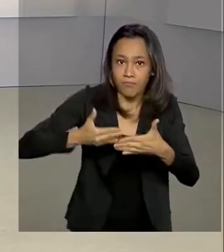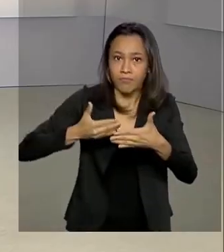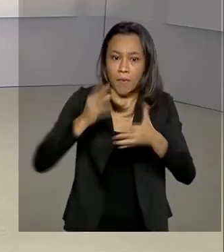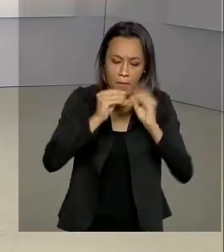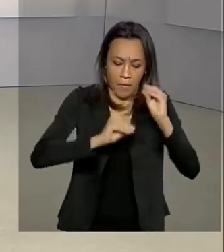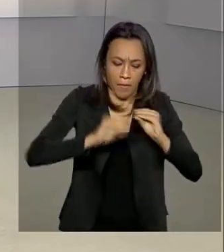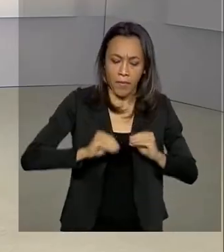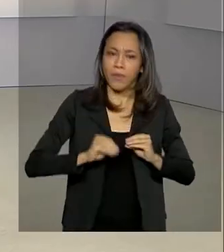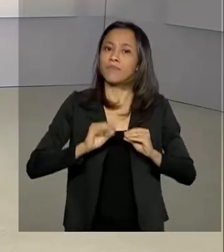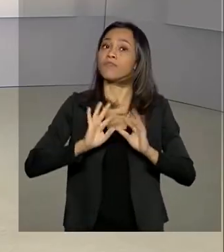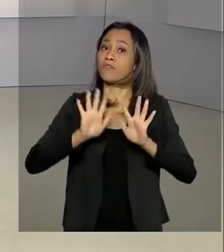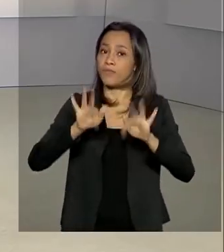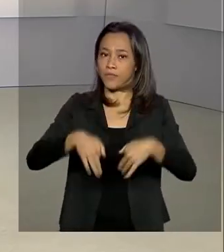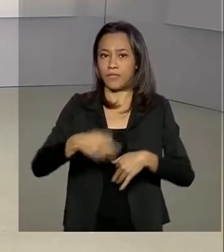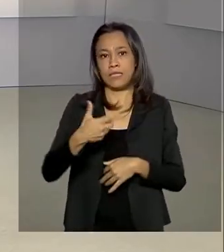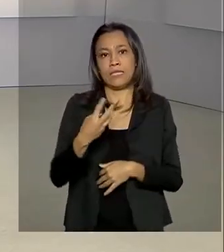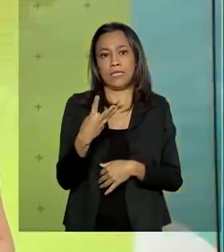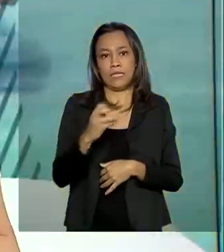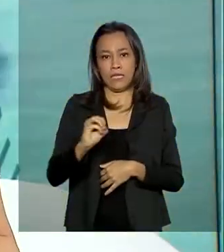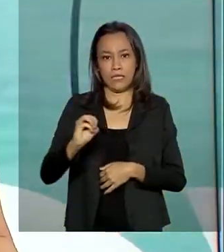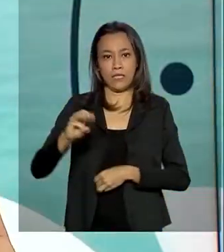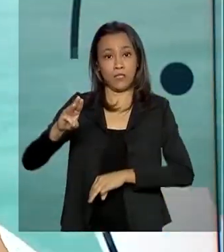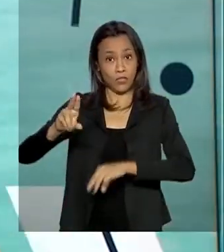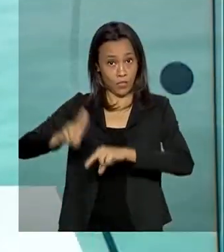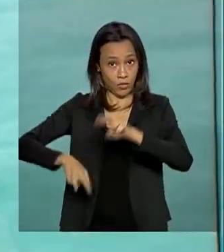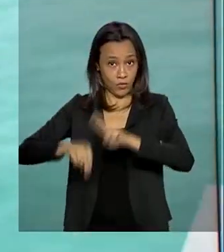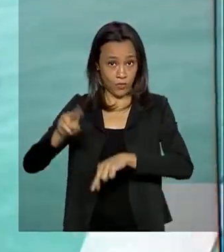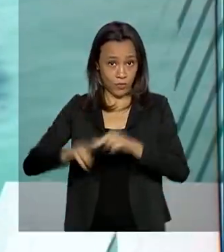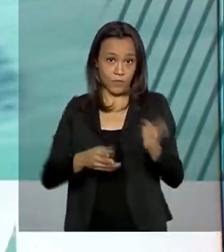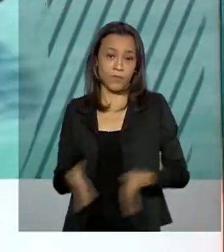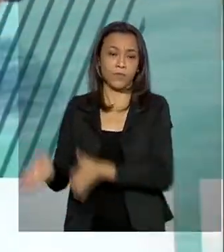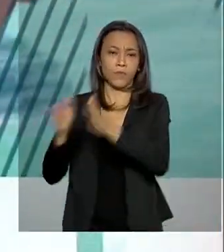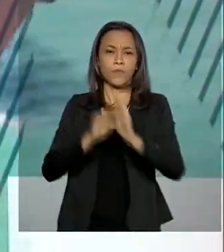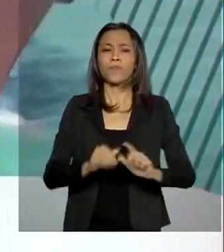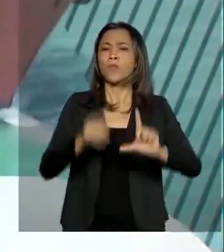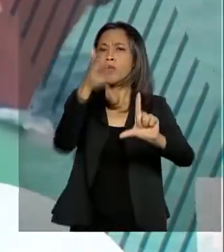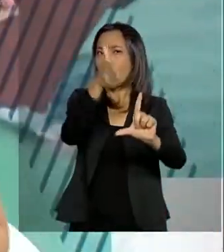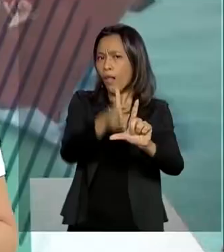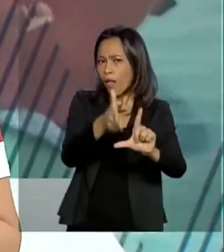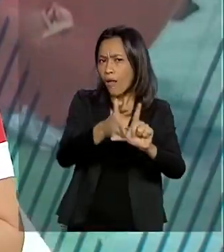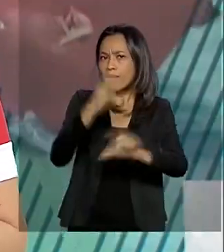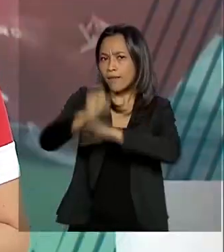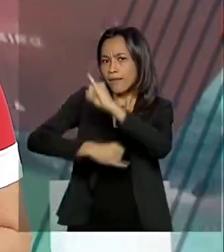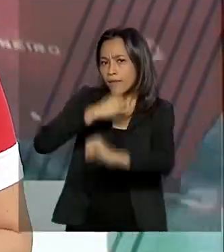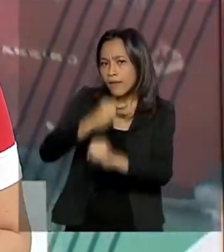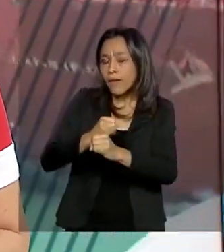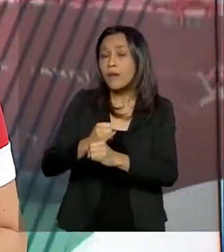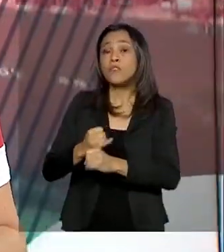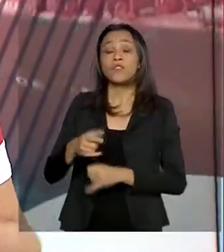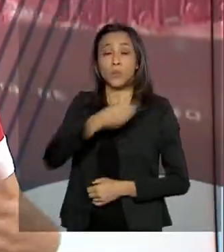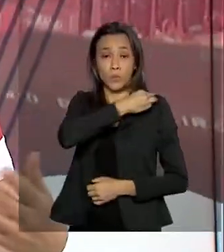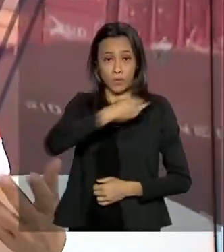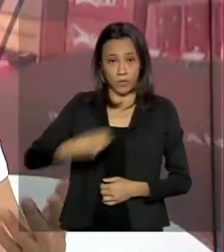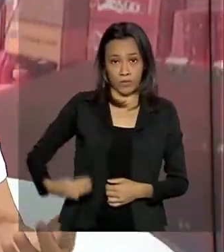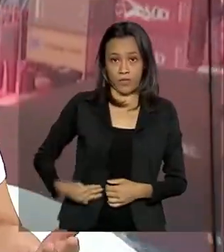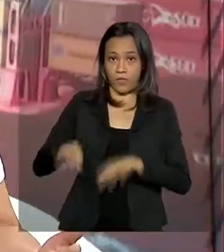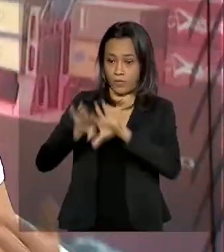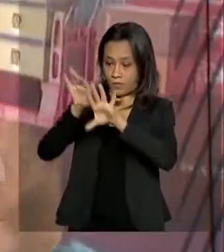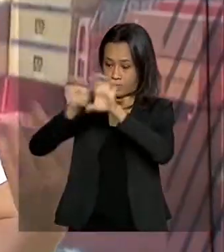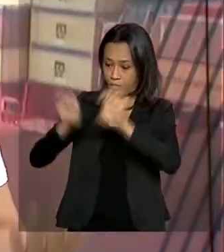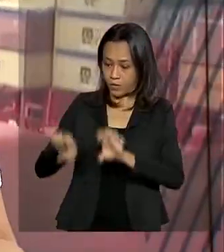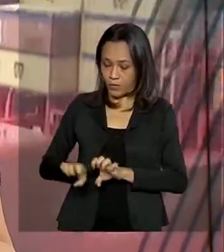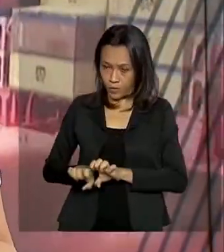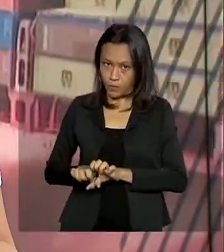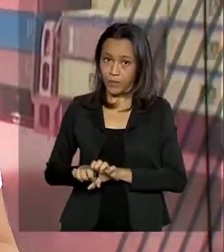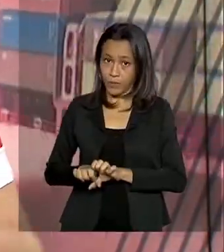prazo termina no dia 30 de junho. Durante uma live pela internet, o ministro da Infraestrutura destacou os rumos